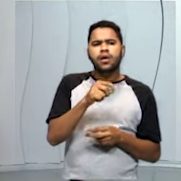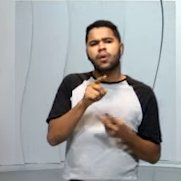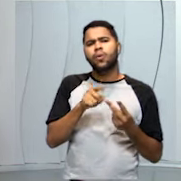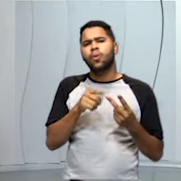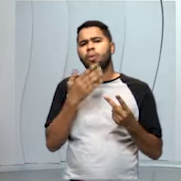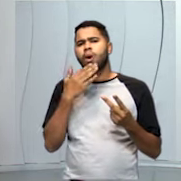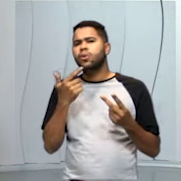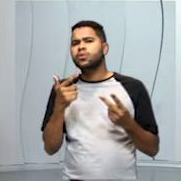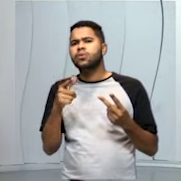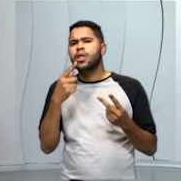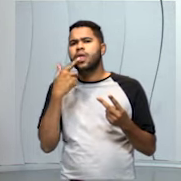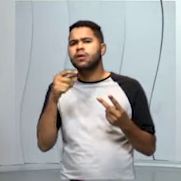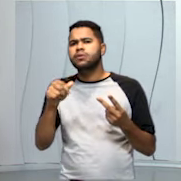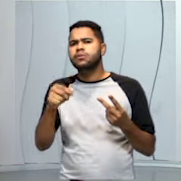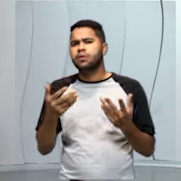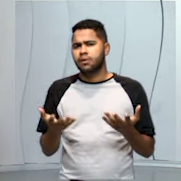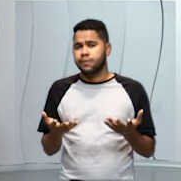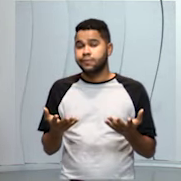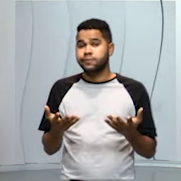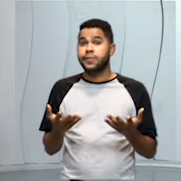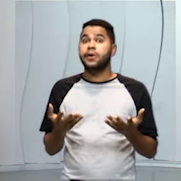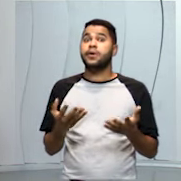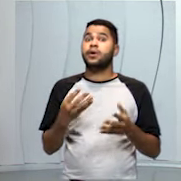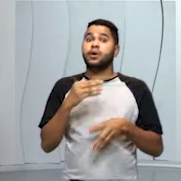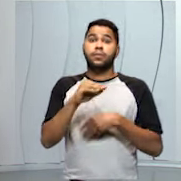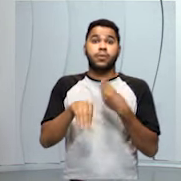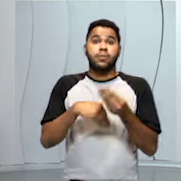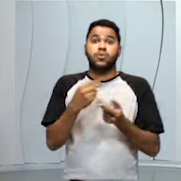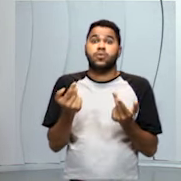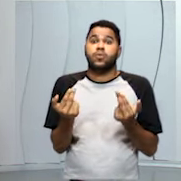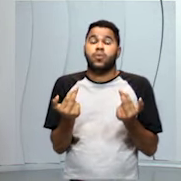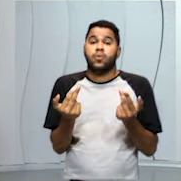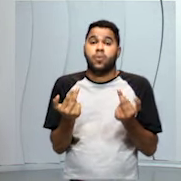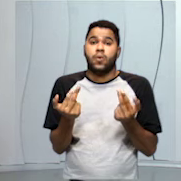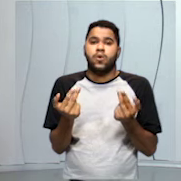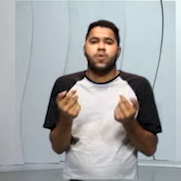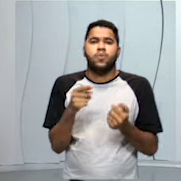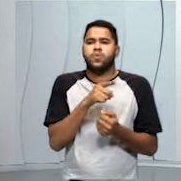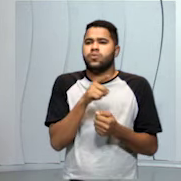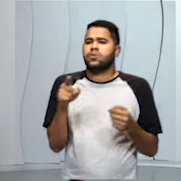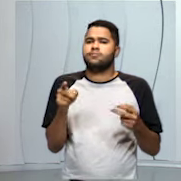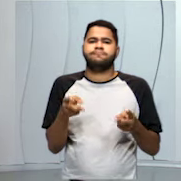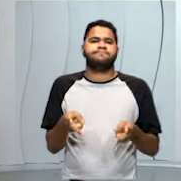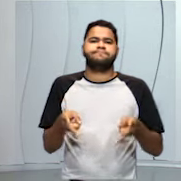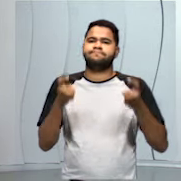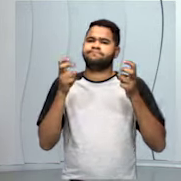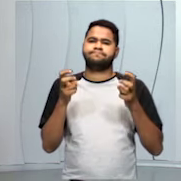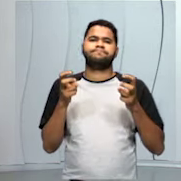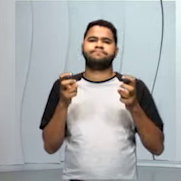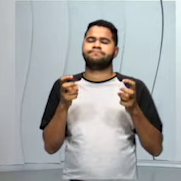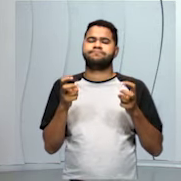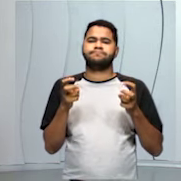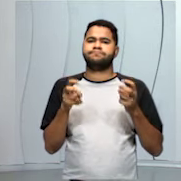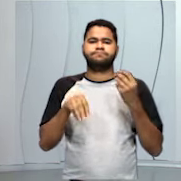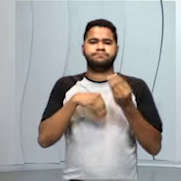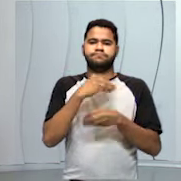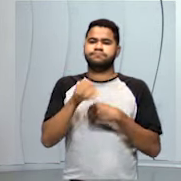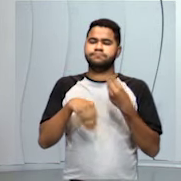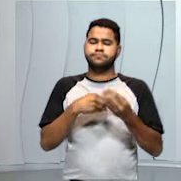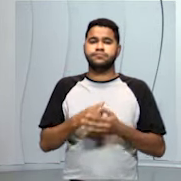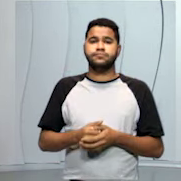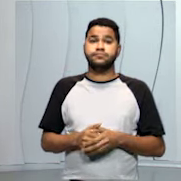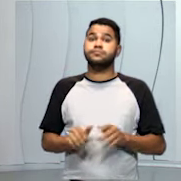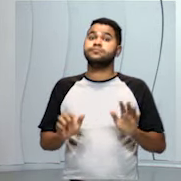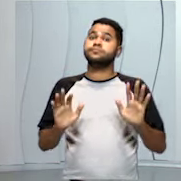qual é o copo que não tem. É uma mistura homogênea, você não percebe o sal misturado na água.